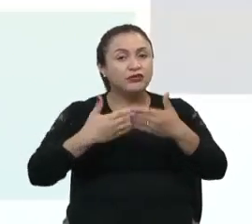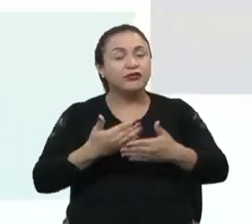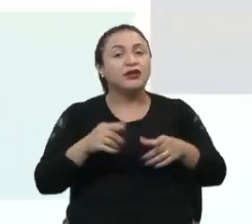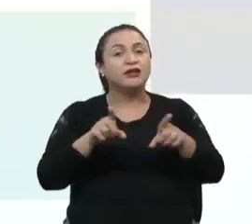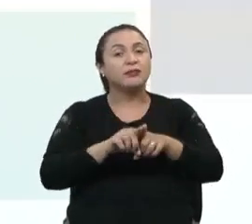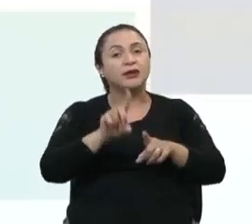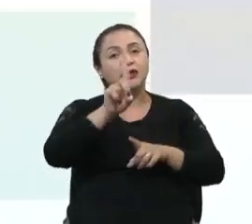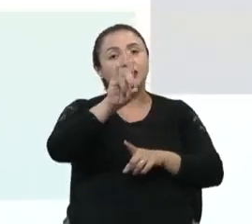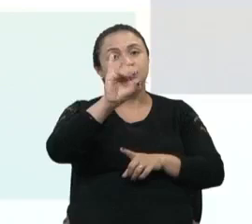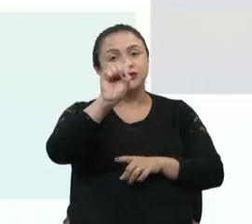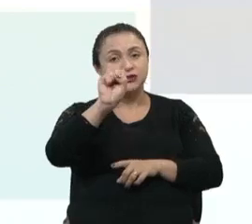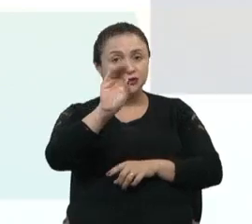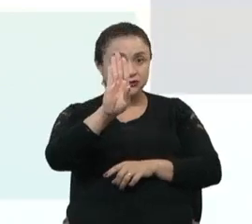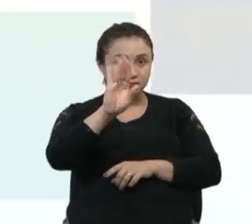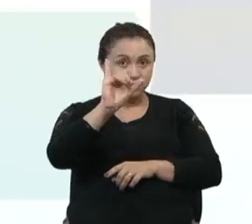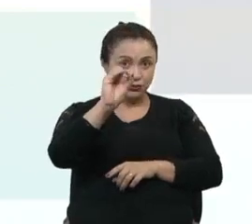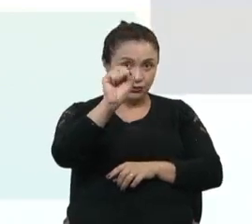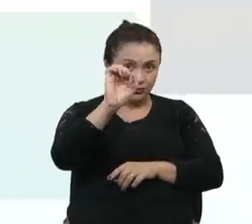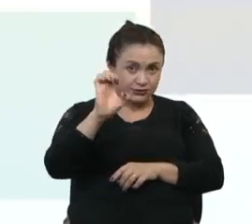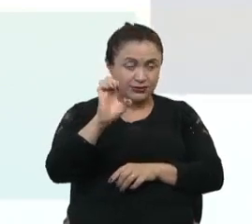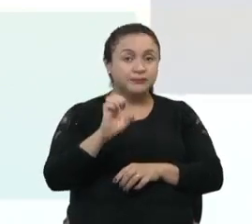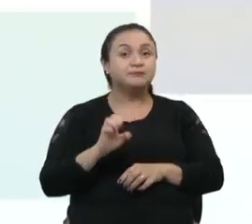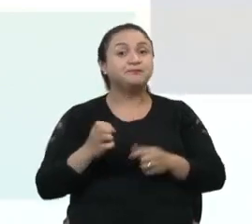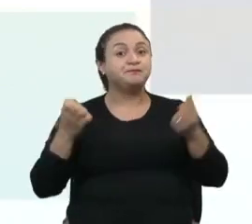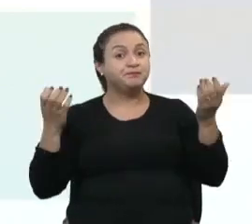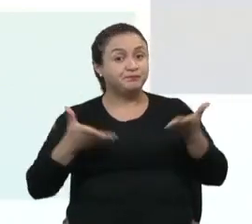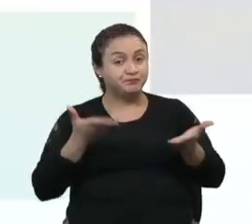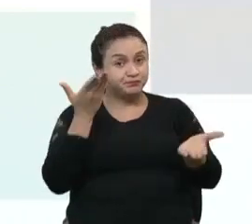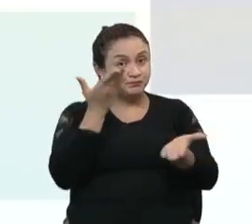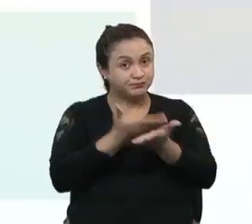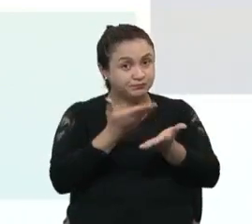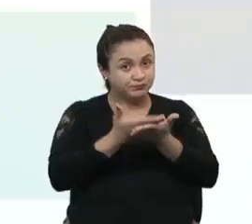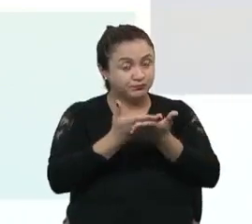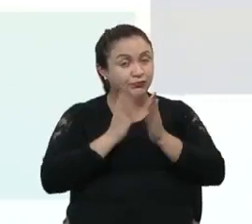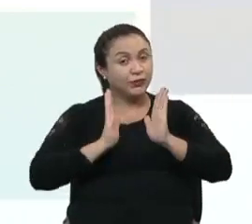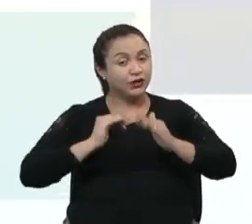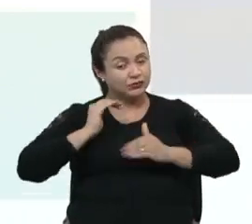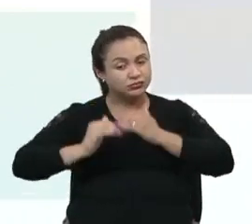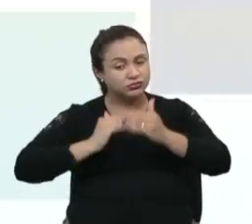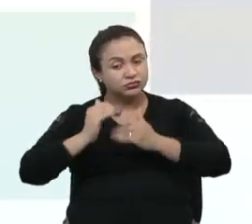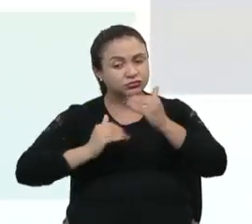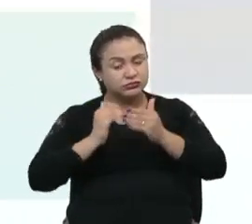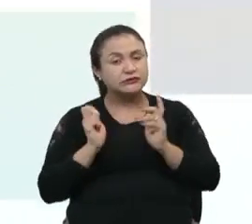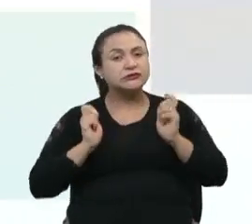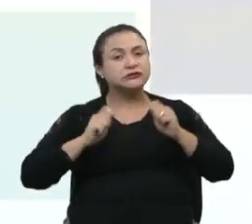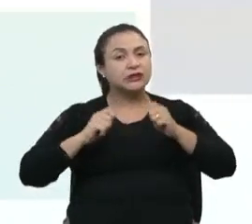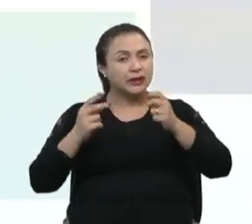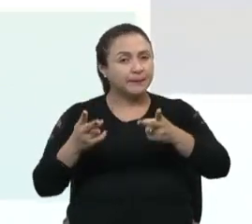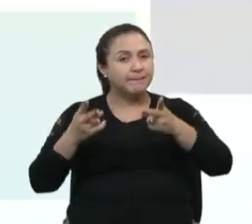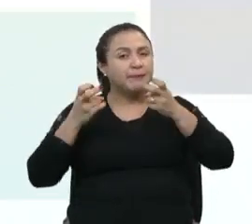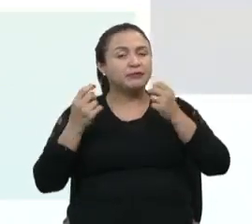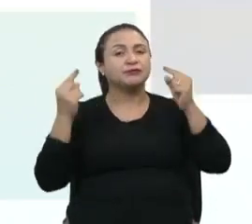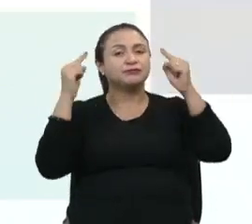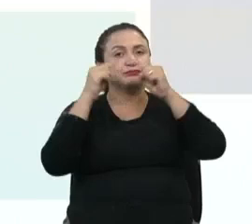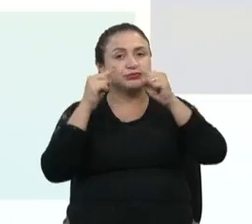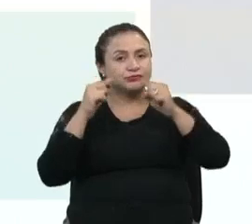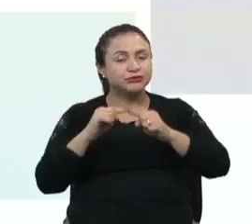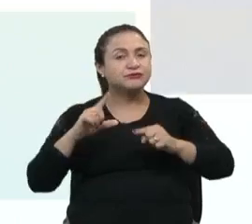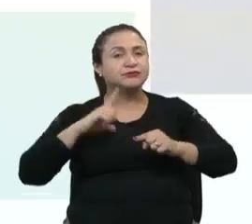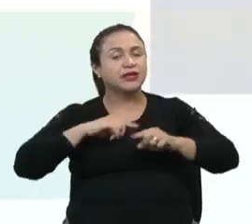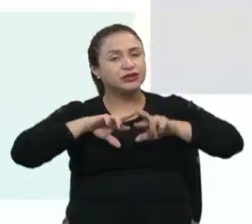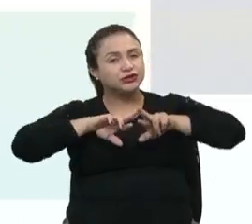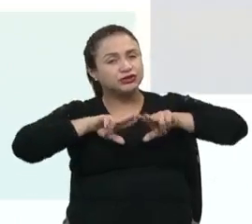disbiose, e que hoje os estudos estão avançando, já está bastante associada a